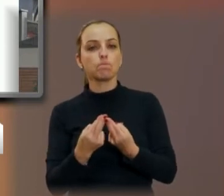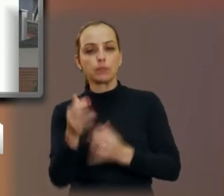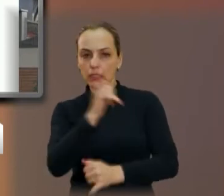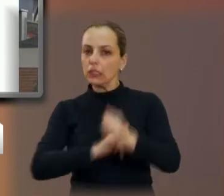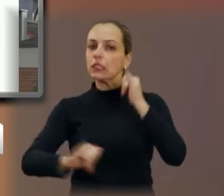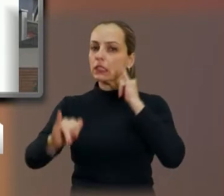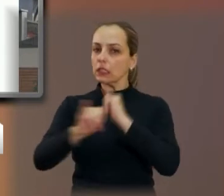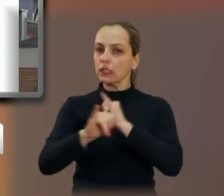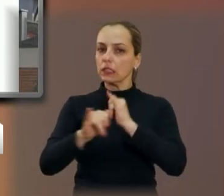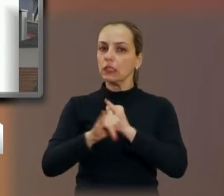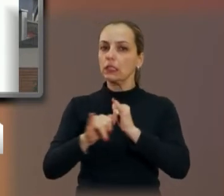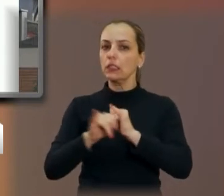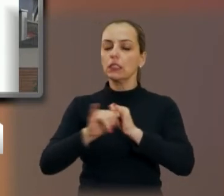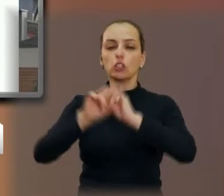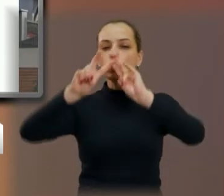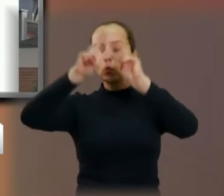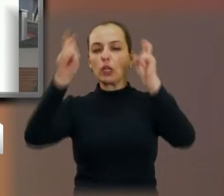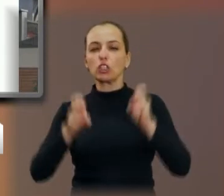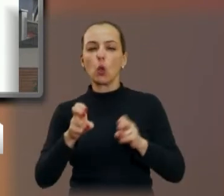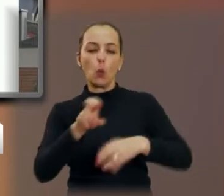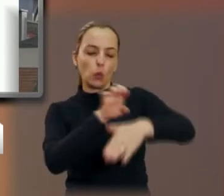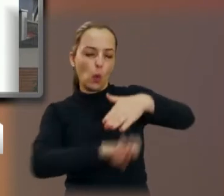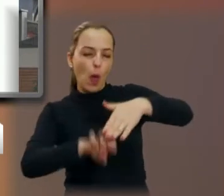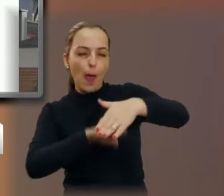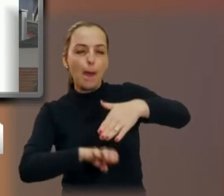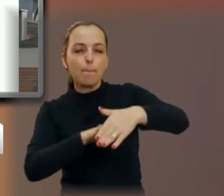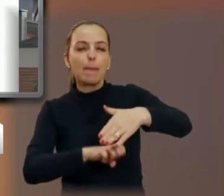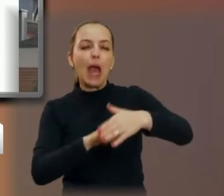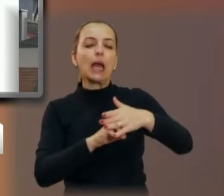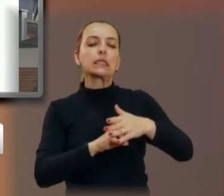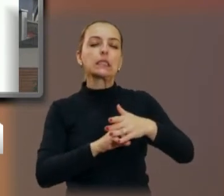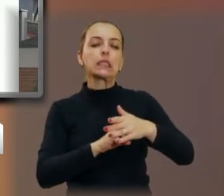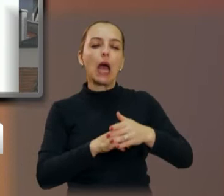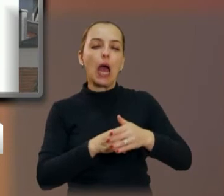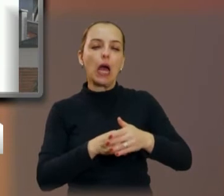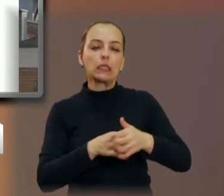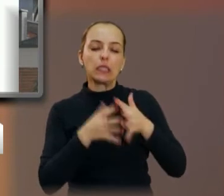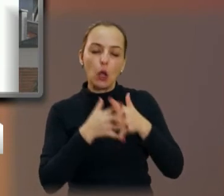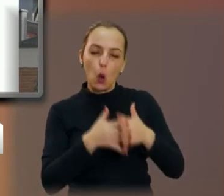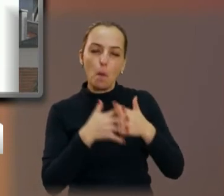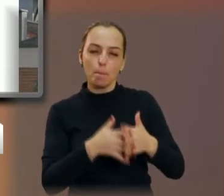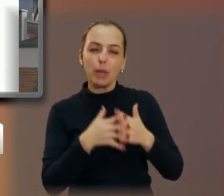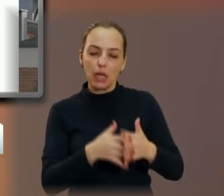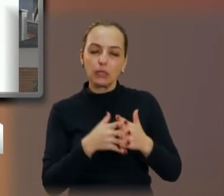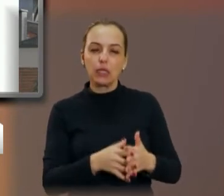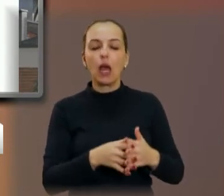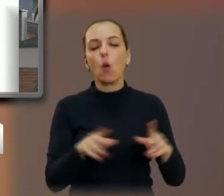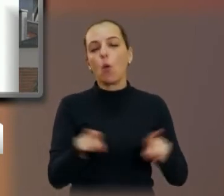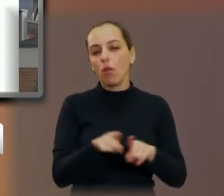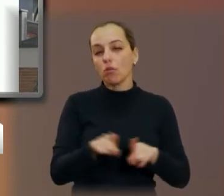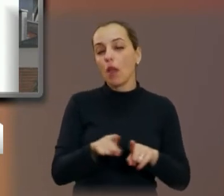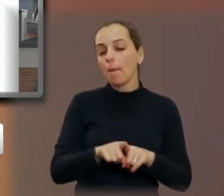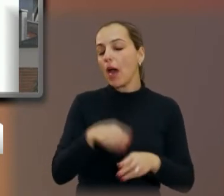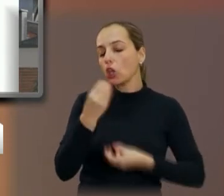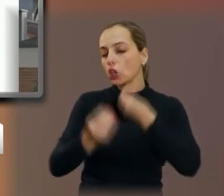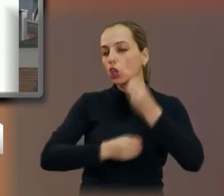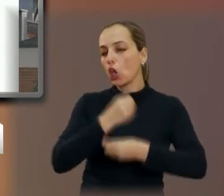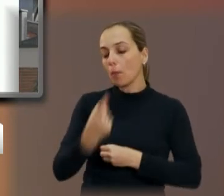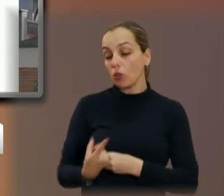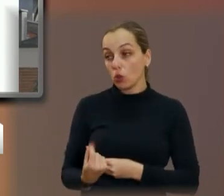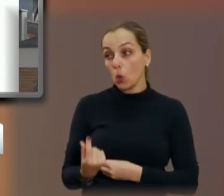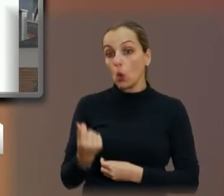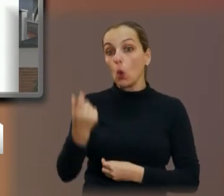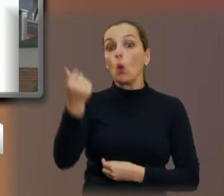soluções das empresas em tempos de pandemia e como uma empresa no setor de cultura aumentou o seu faturamento, mesmo em meio ao que estamos passando.